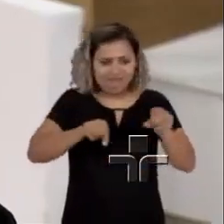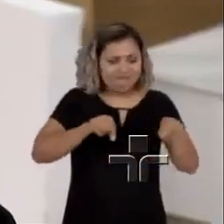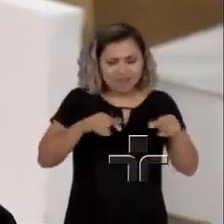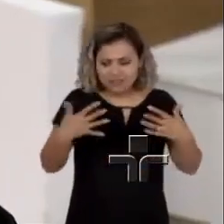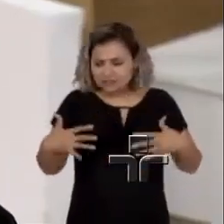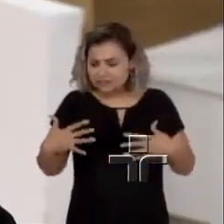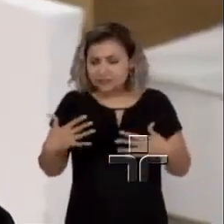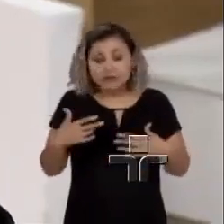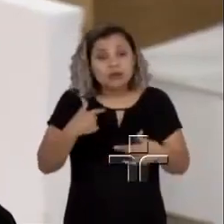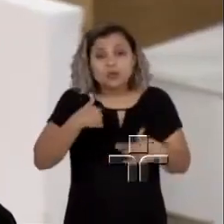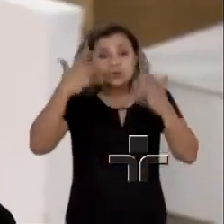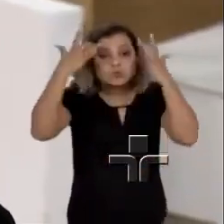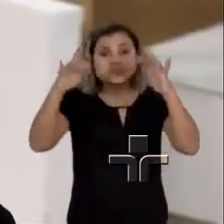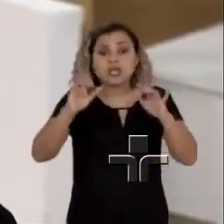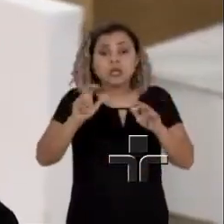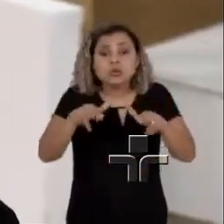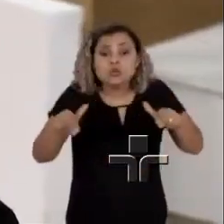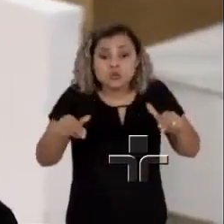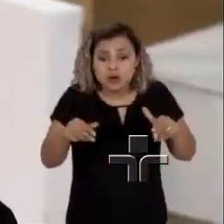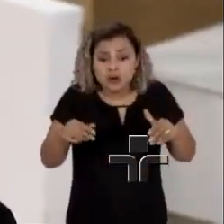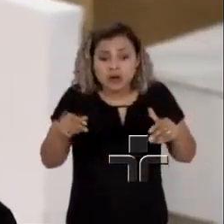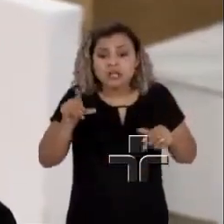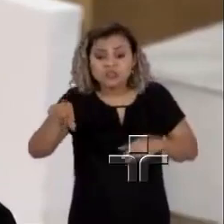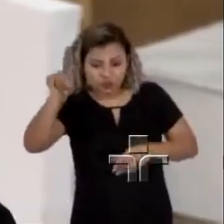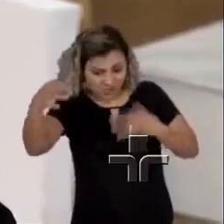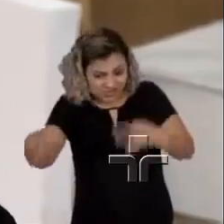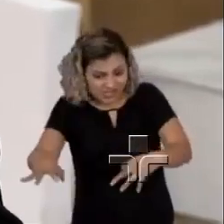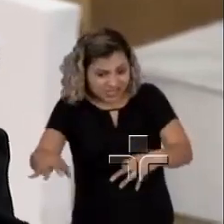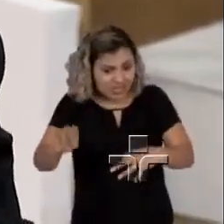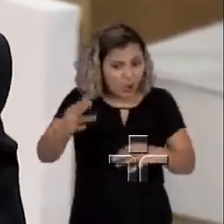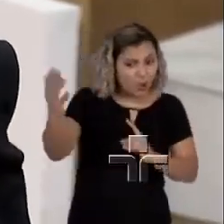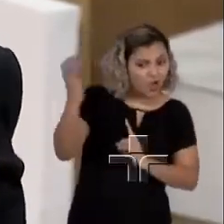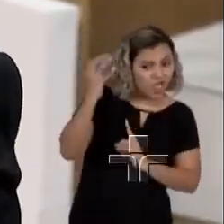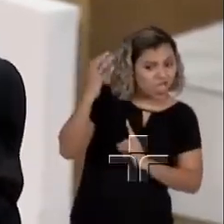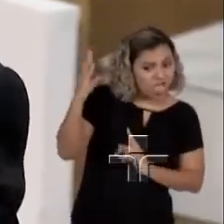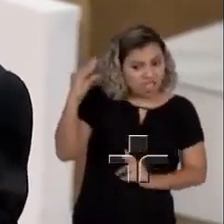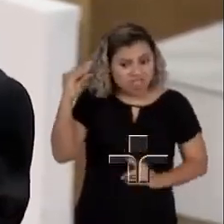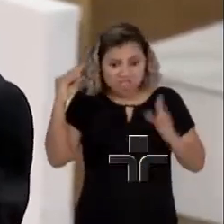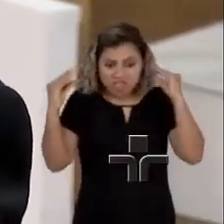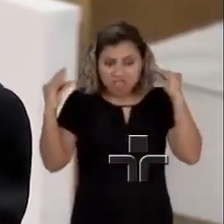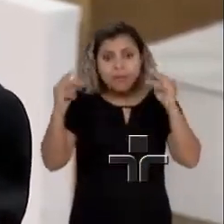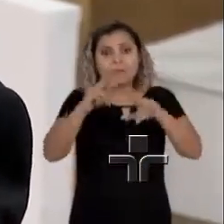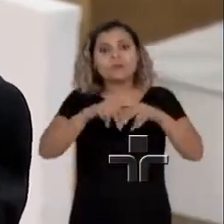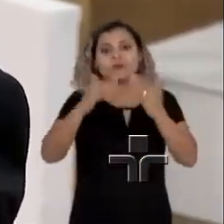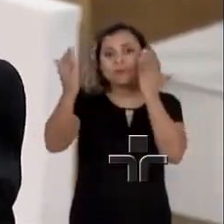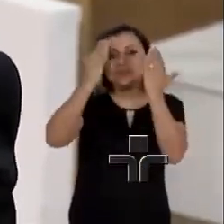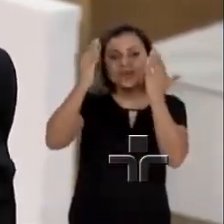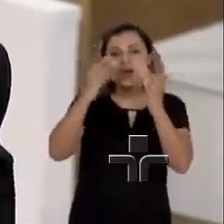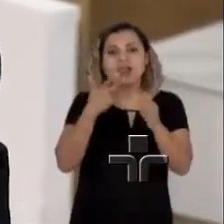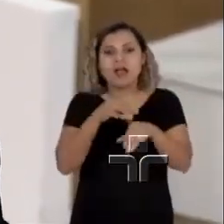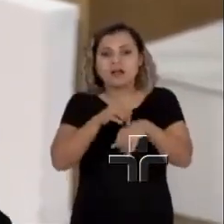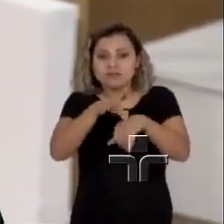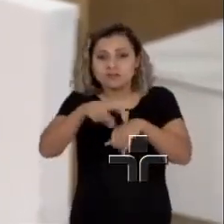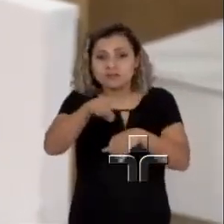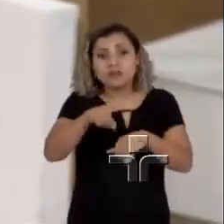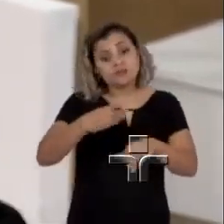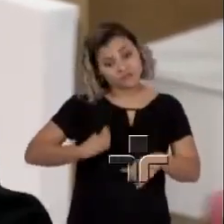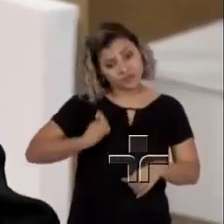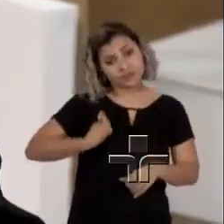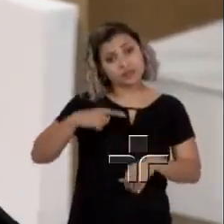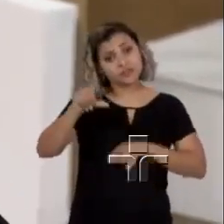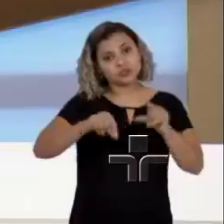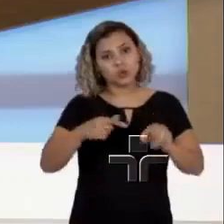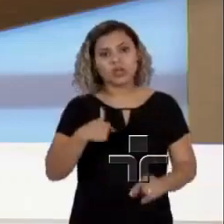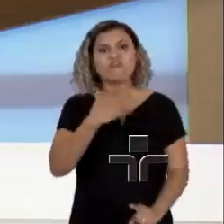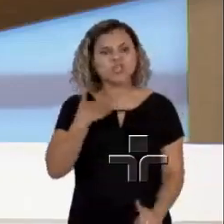não sabe nunca se você está fazendo uma escolha mesmo ou está sendo induzido. Por isso que, quando algumas psicólogas falam para você, a vida é feita de escolha, você tem vontade